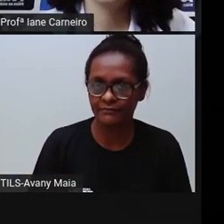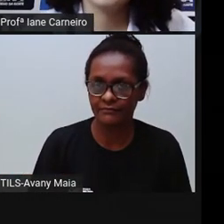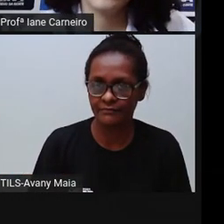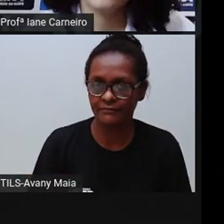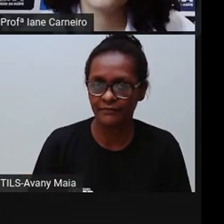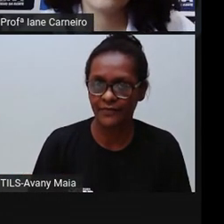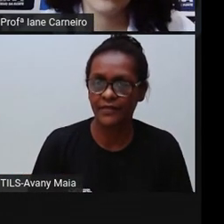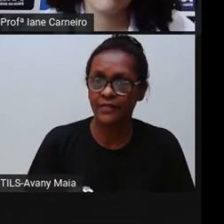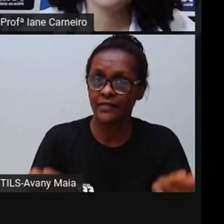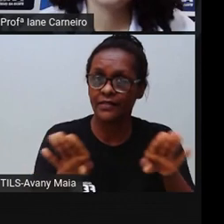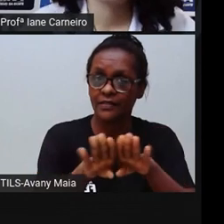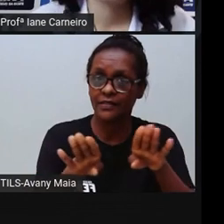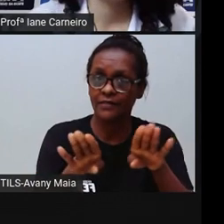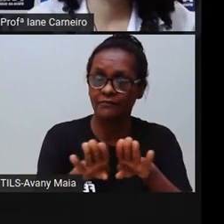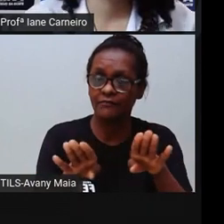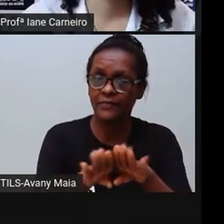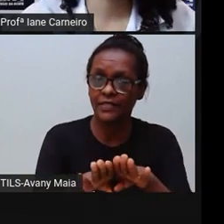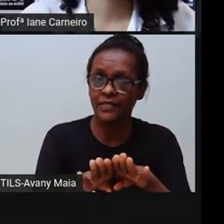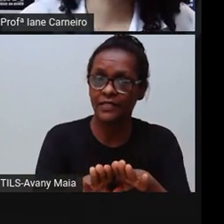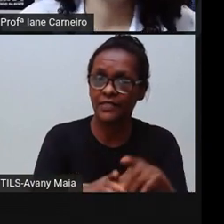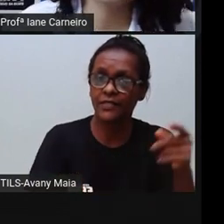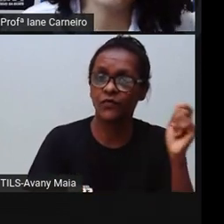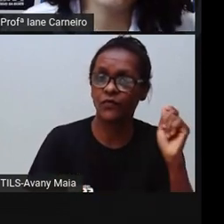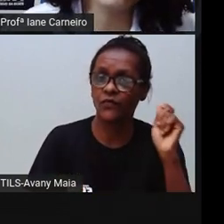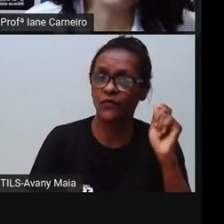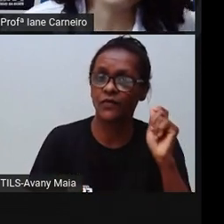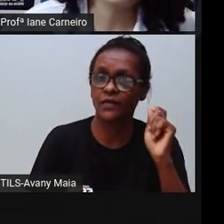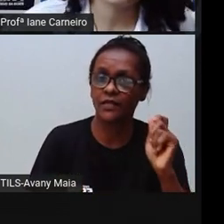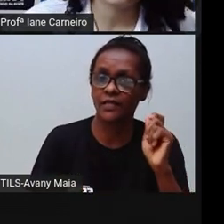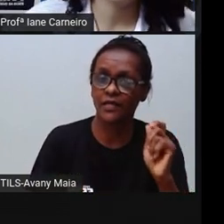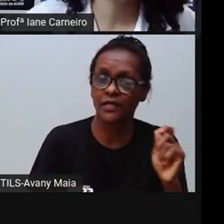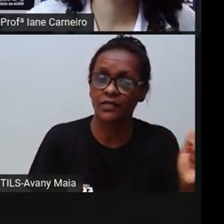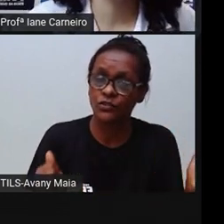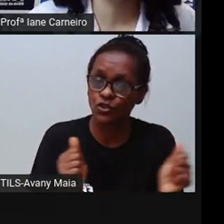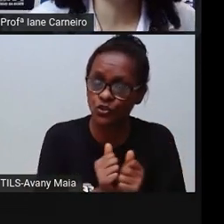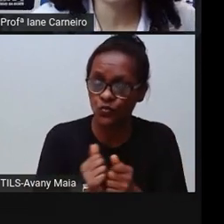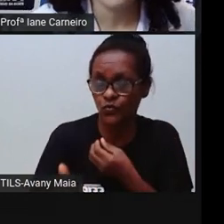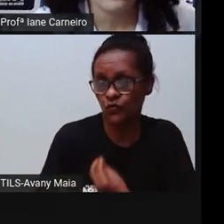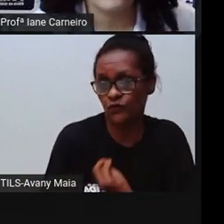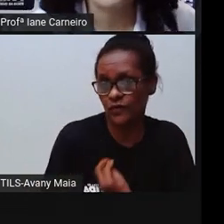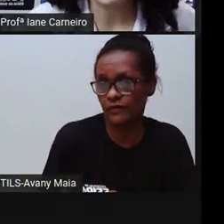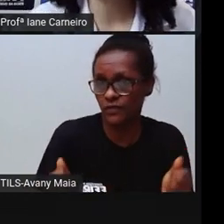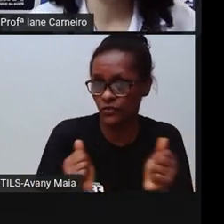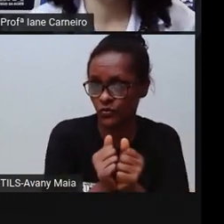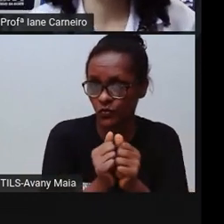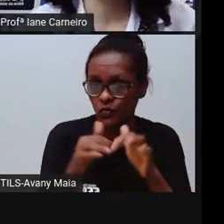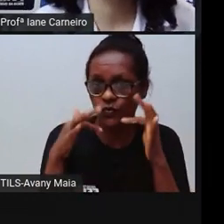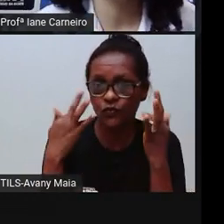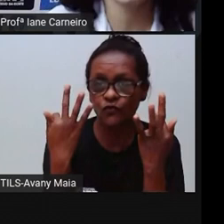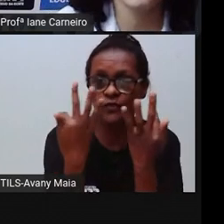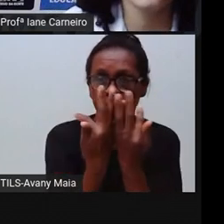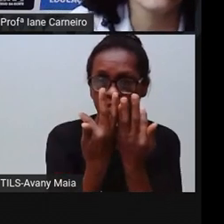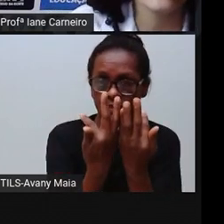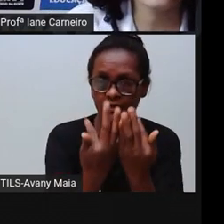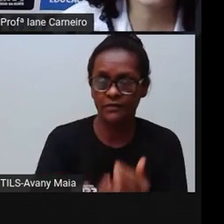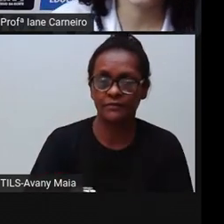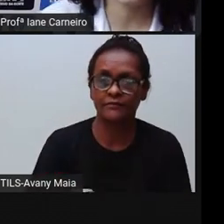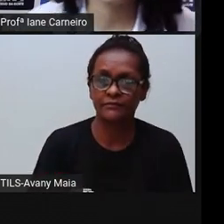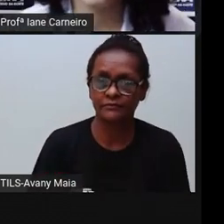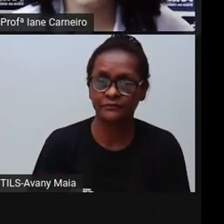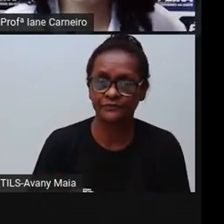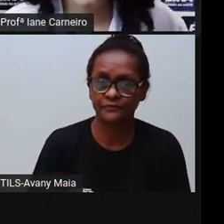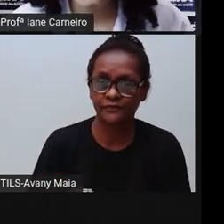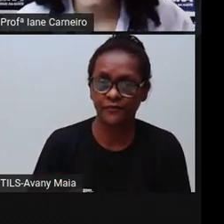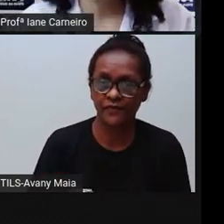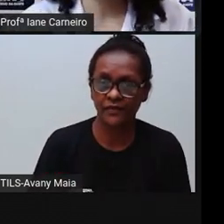Outros direitos, ó. Direito à convivência familiar e comunitária. O que quer dizer isso, Proyane? Quer dizer